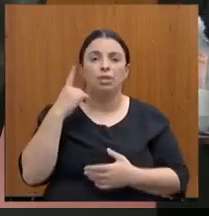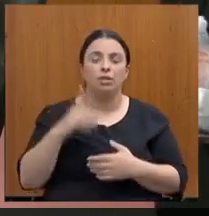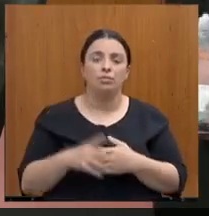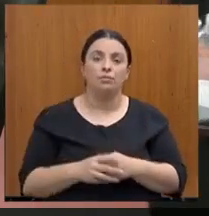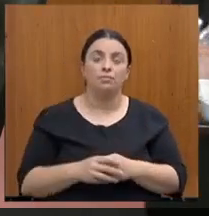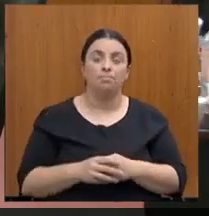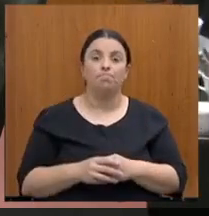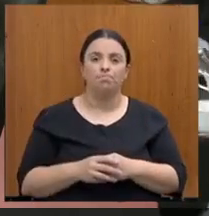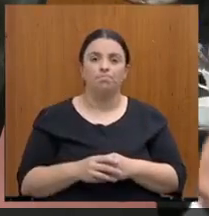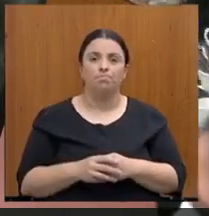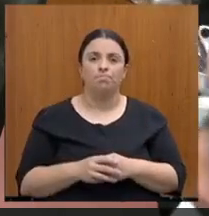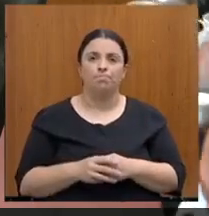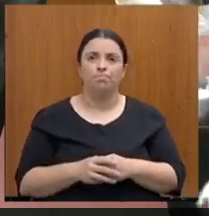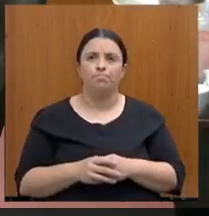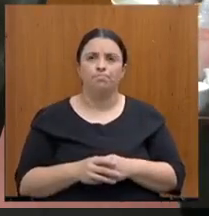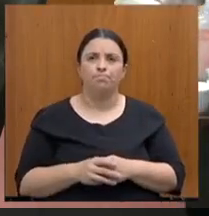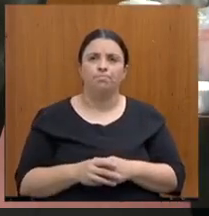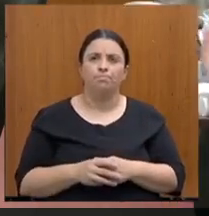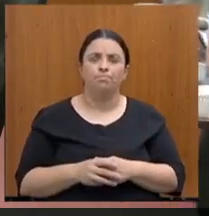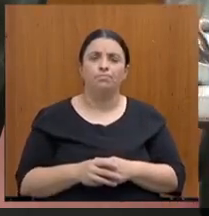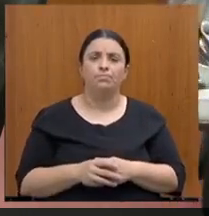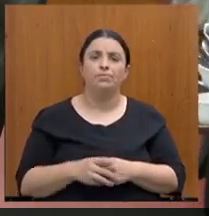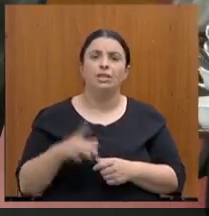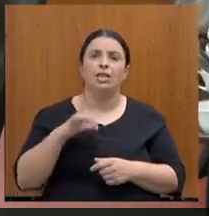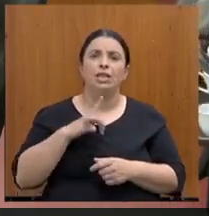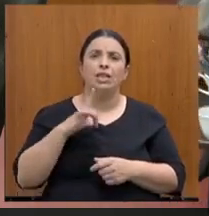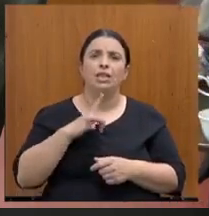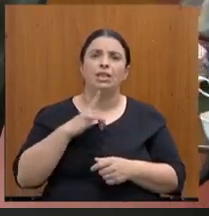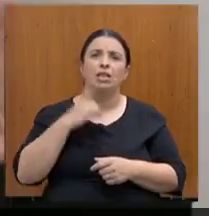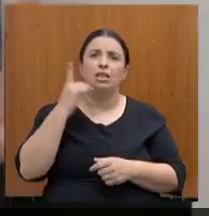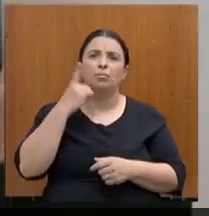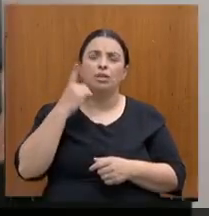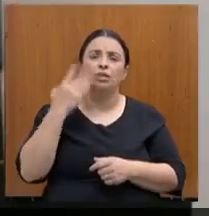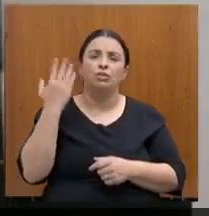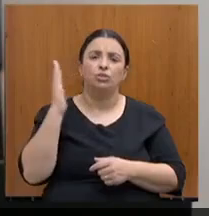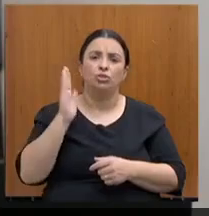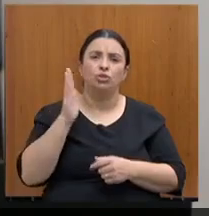Eu perguntaria se tem algum deputado escalado já para falar.